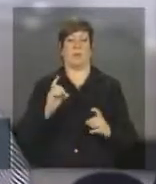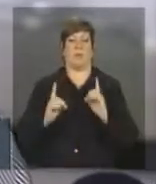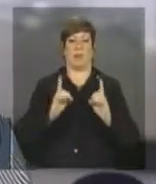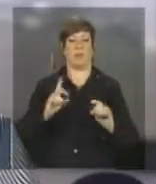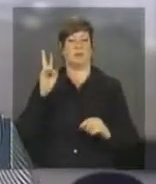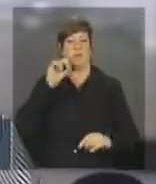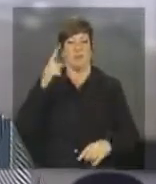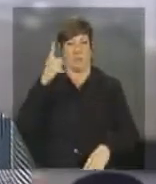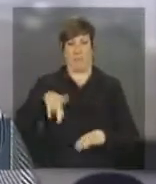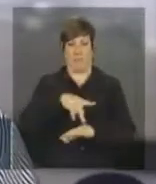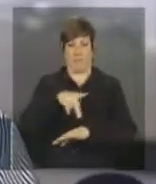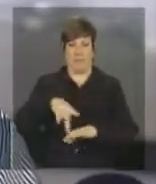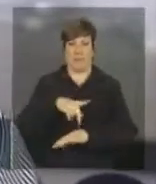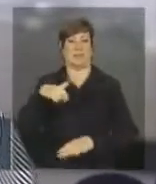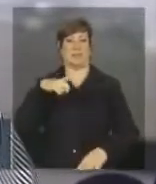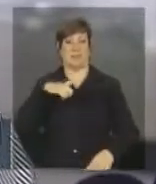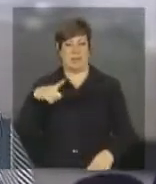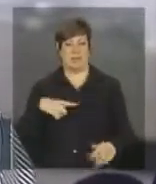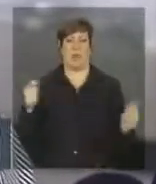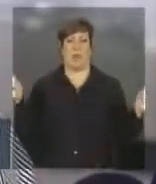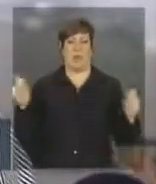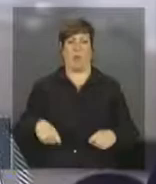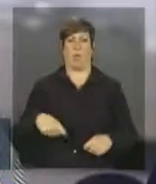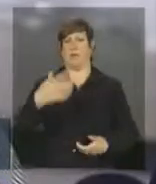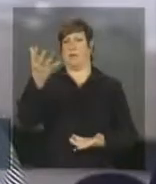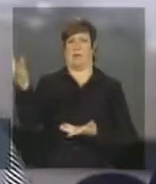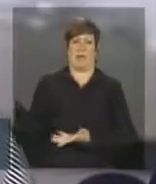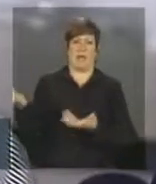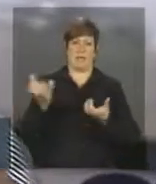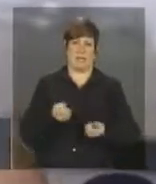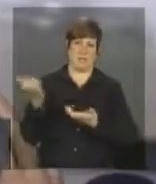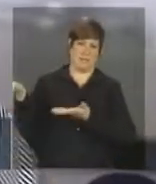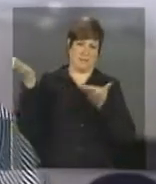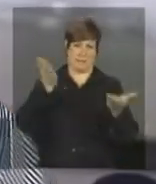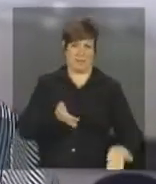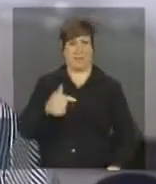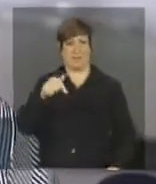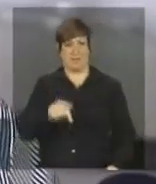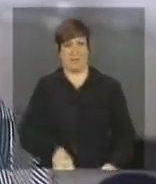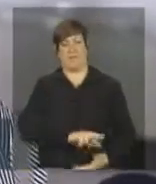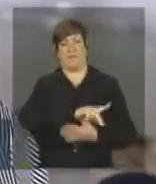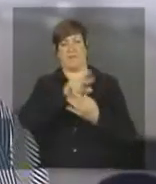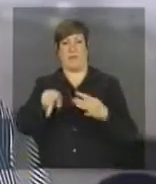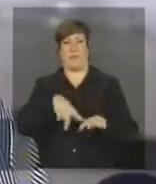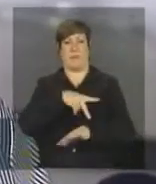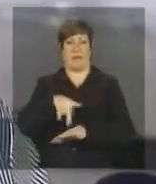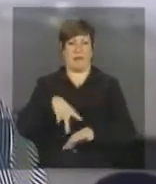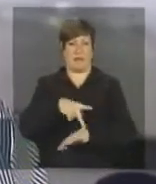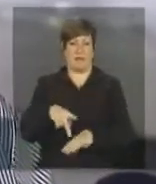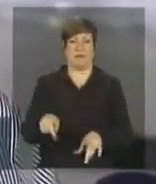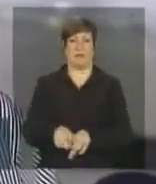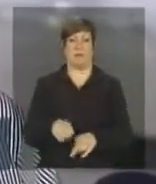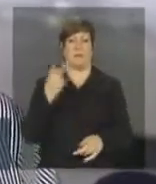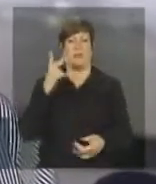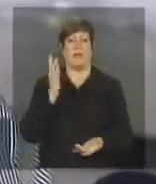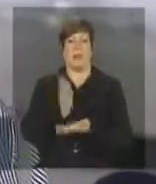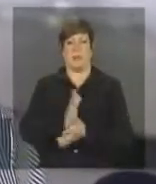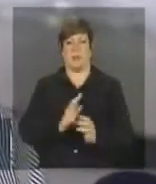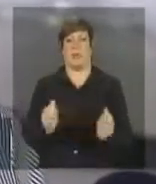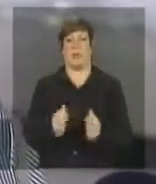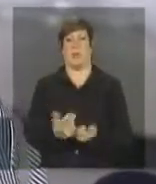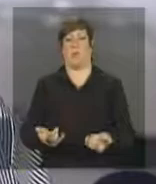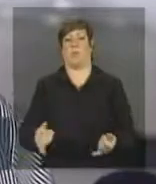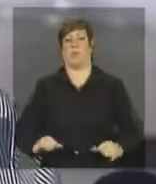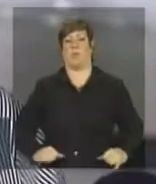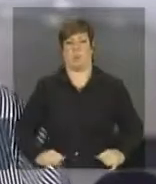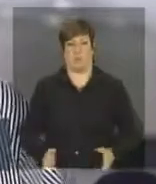país que tem condições de unir vários países, de unir várias situações quer na erradicação da pobreza, quer na inovação